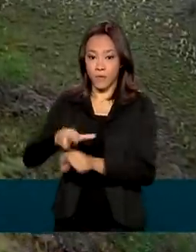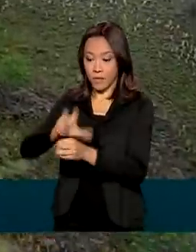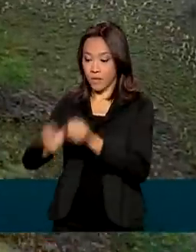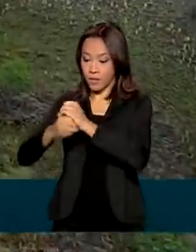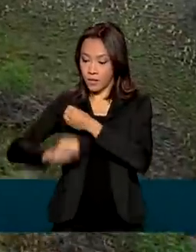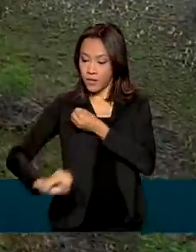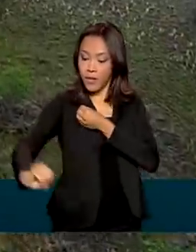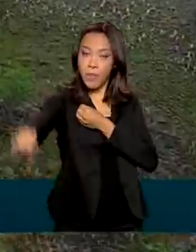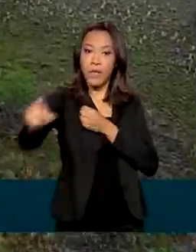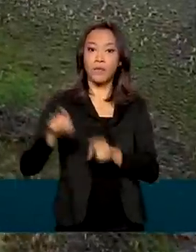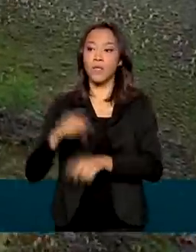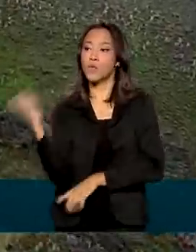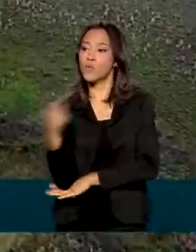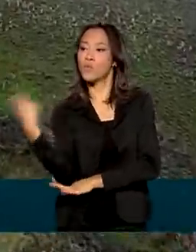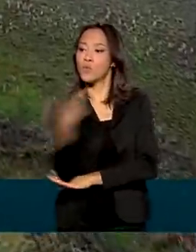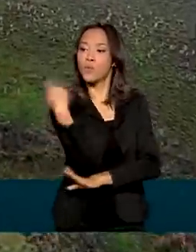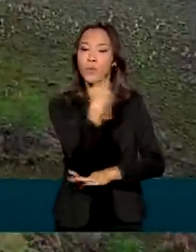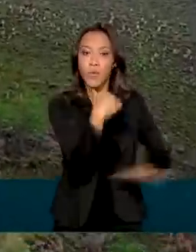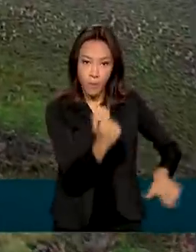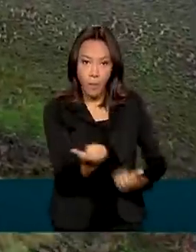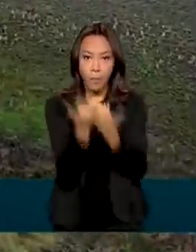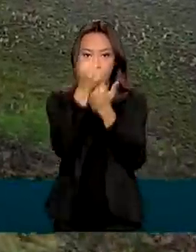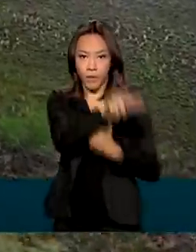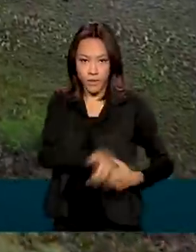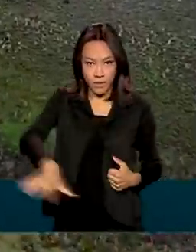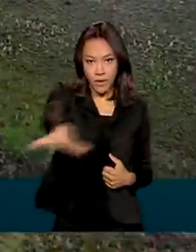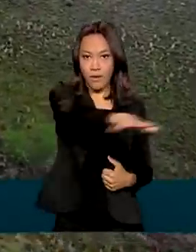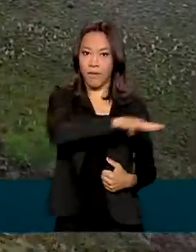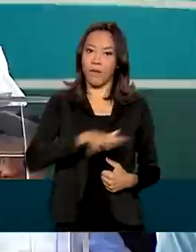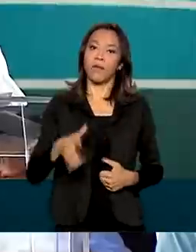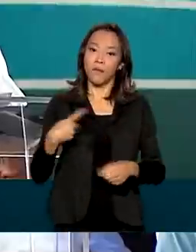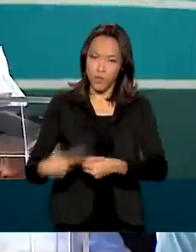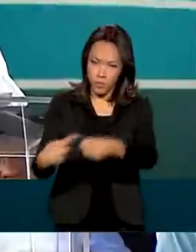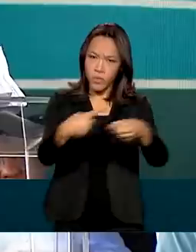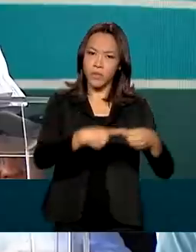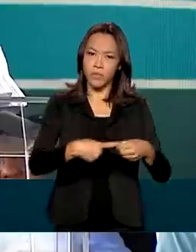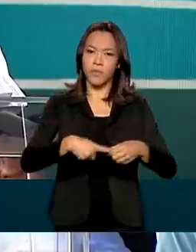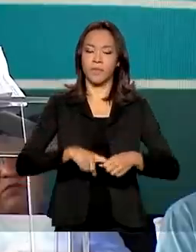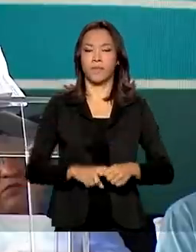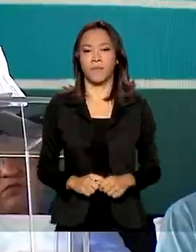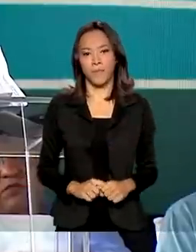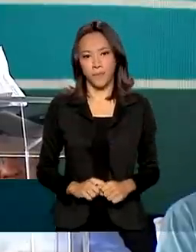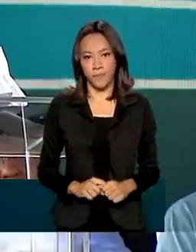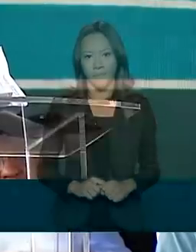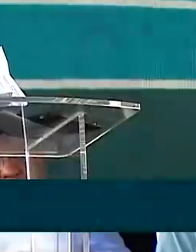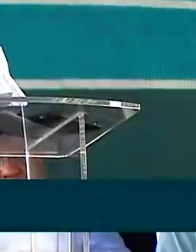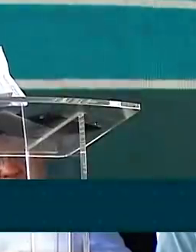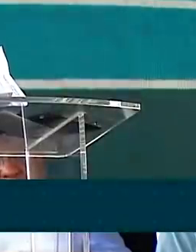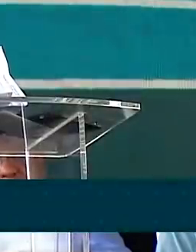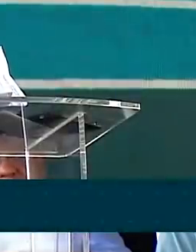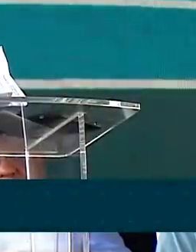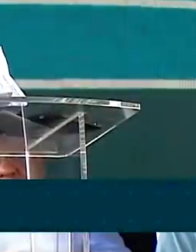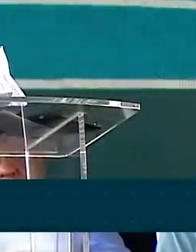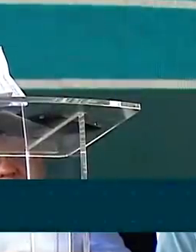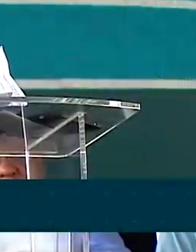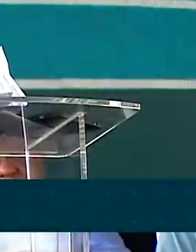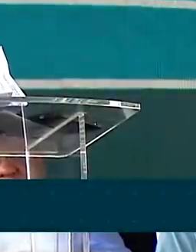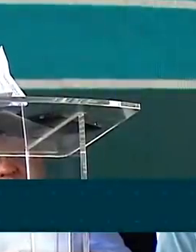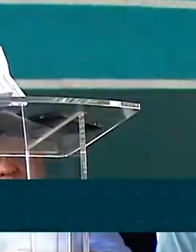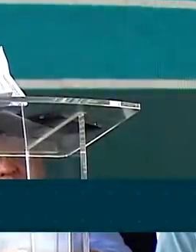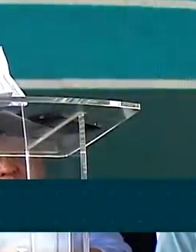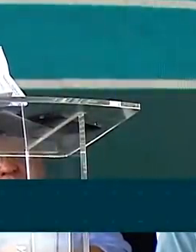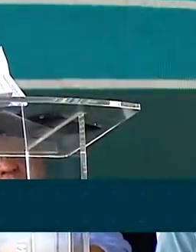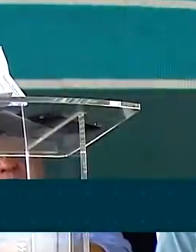irrigação e apoio ao setor produtivo e aos municípios. Estamos trazendo uma solução e essa